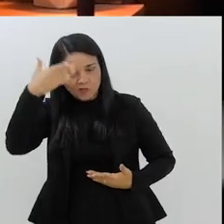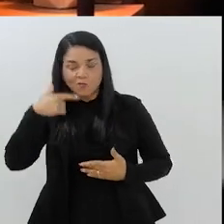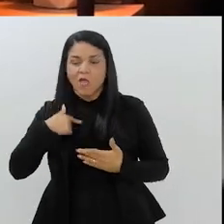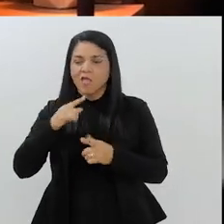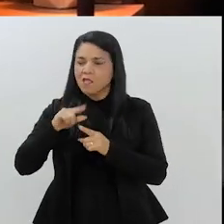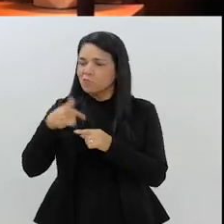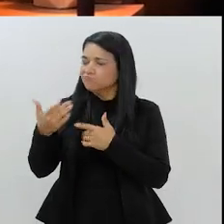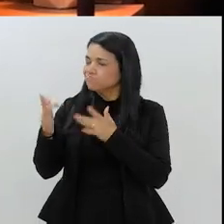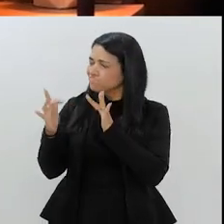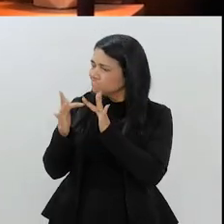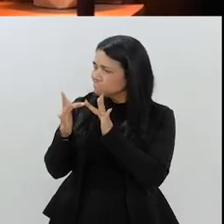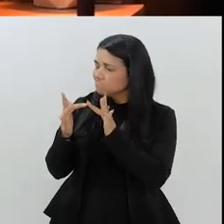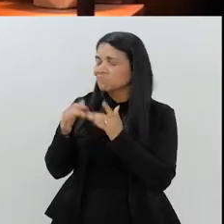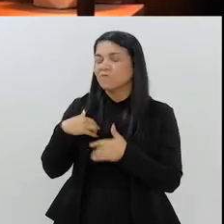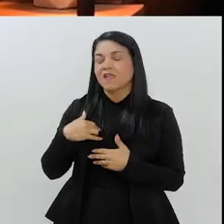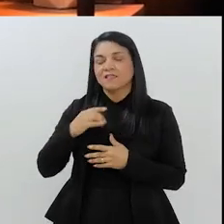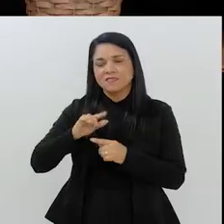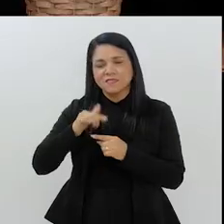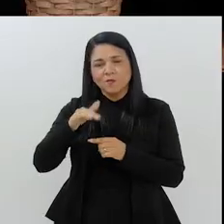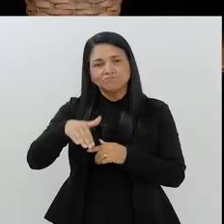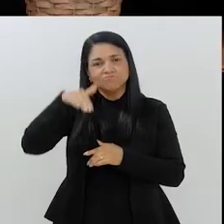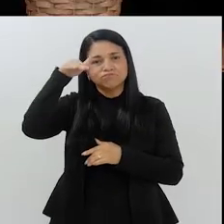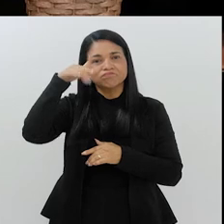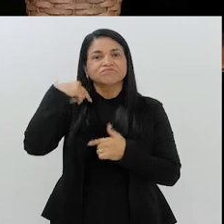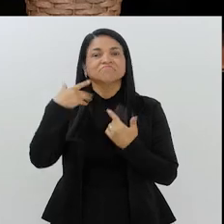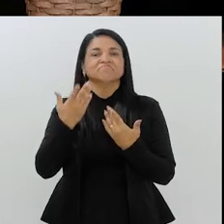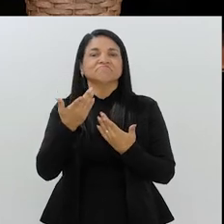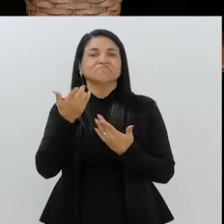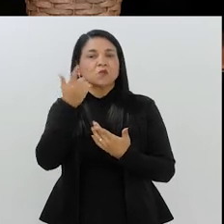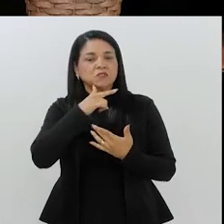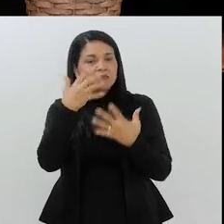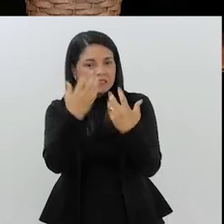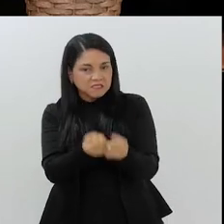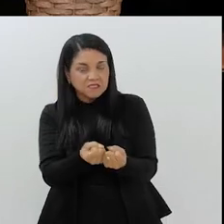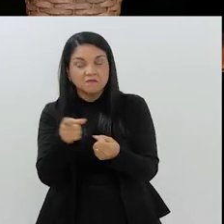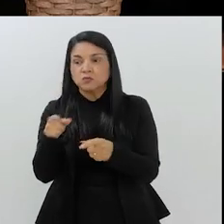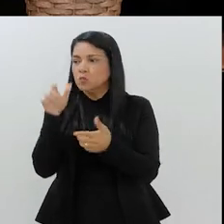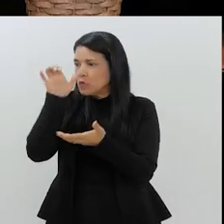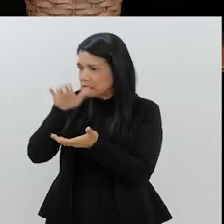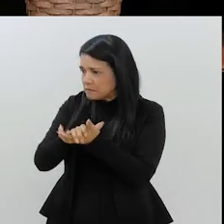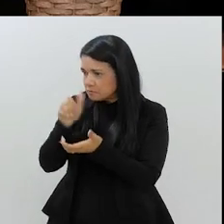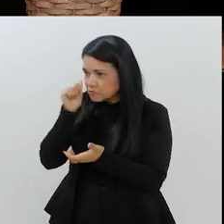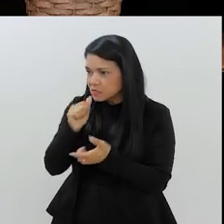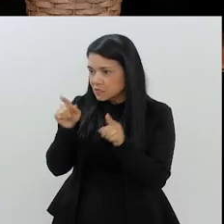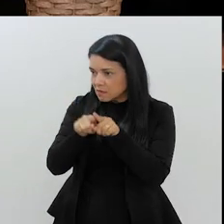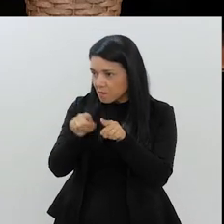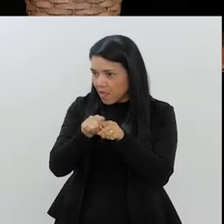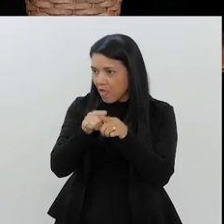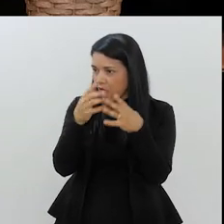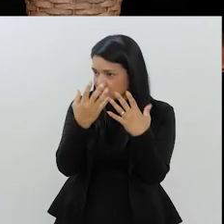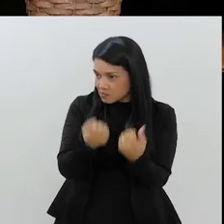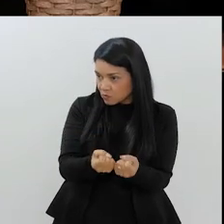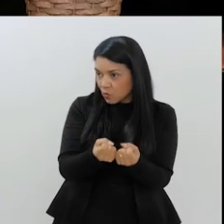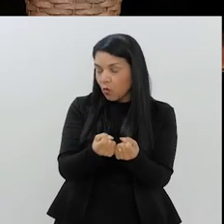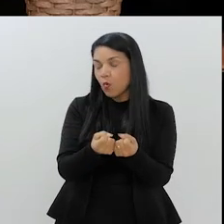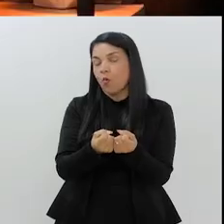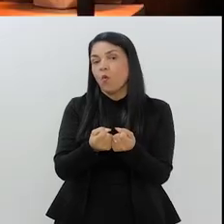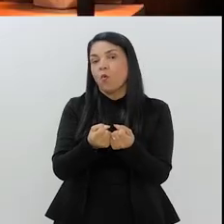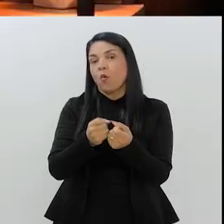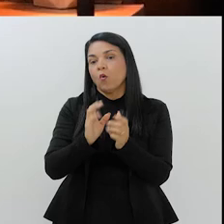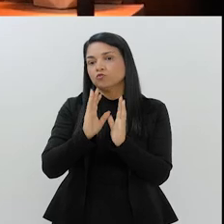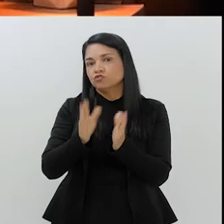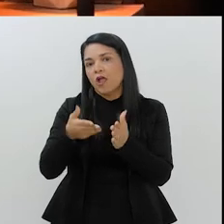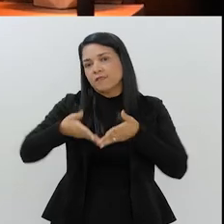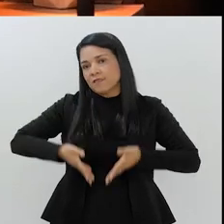aí, anos mais tarde, eu me converti. E a sua esposa? Ela também se converteu ou ela era islâmica? Ela também